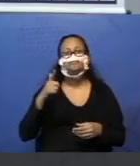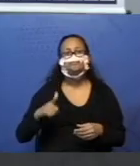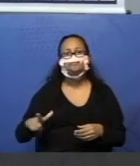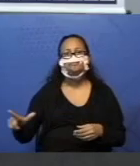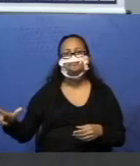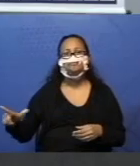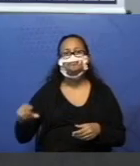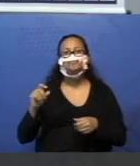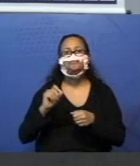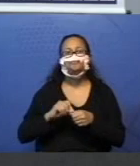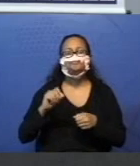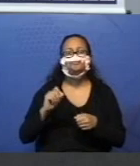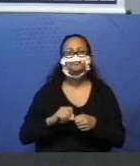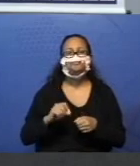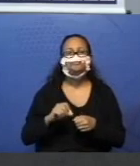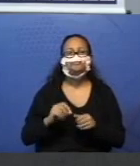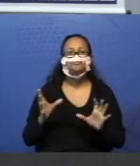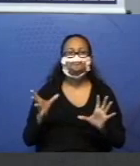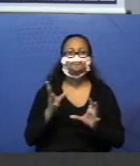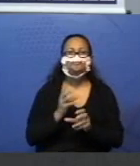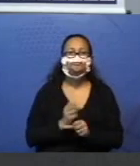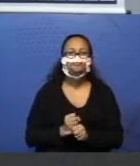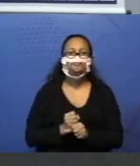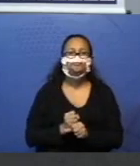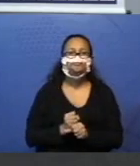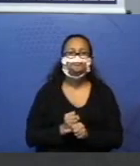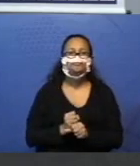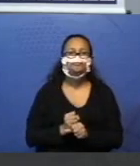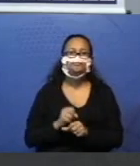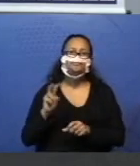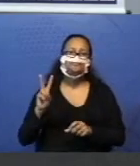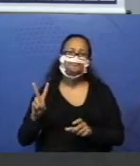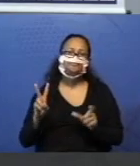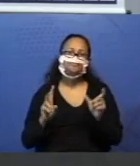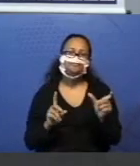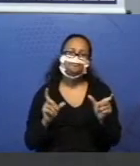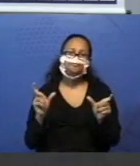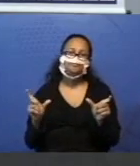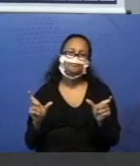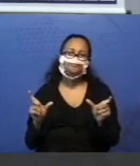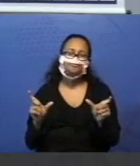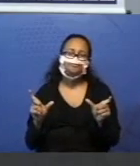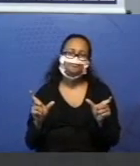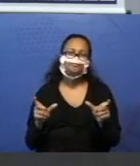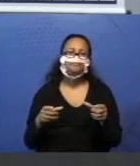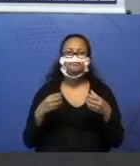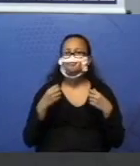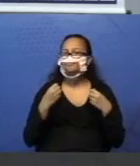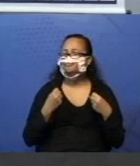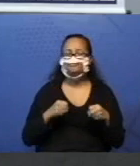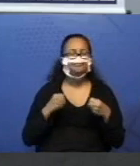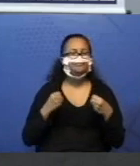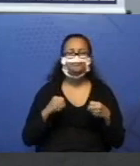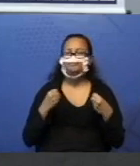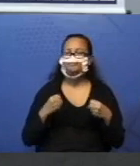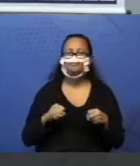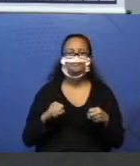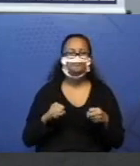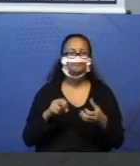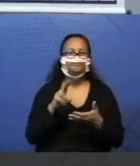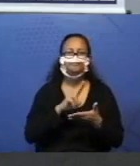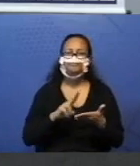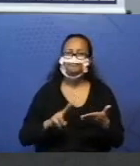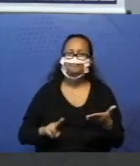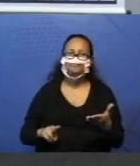fazendo essas adições com duas parcelas. Porém, eu não preciso mais desenhar as